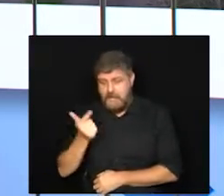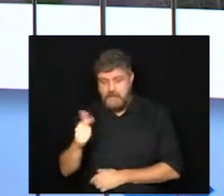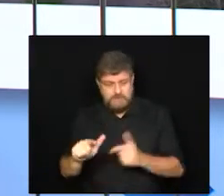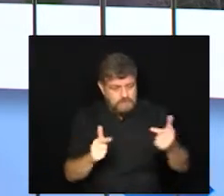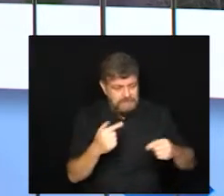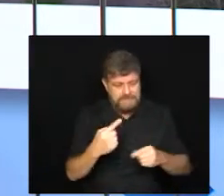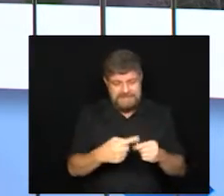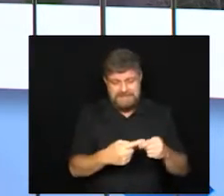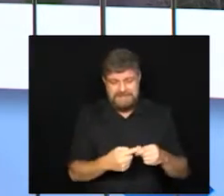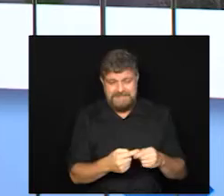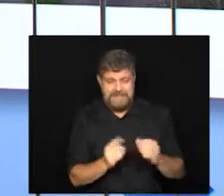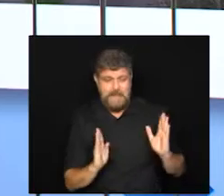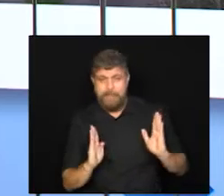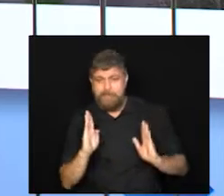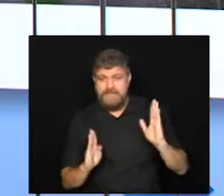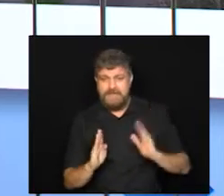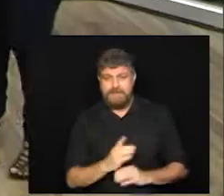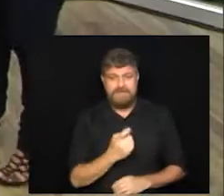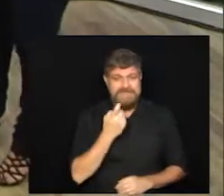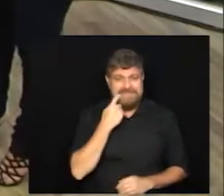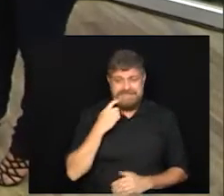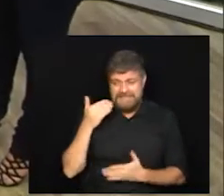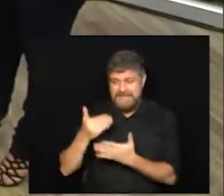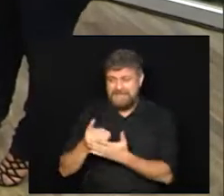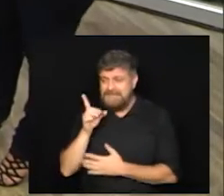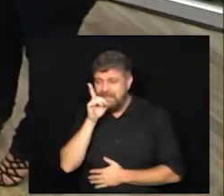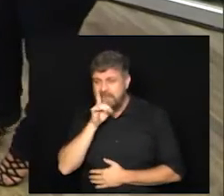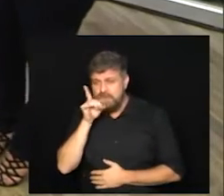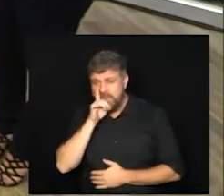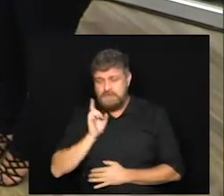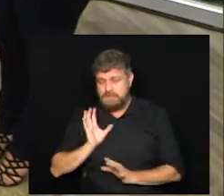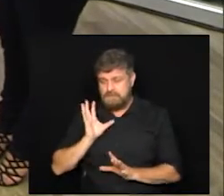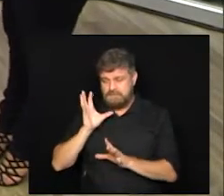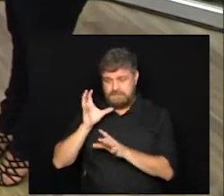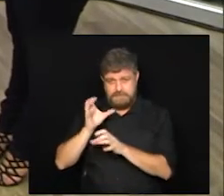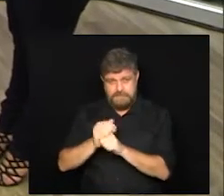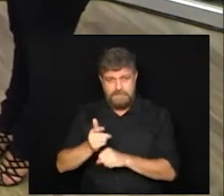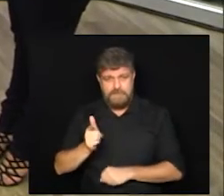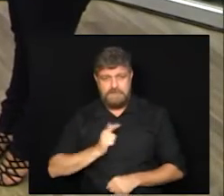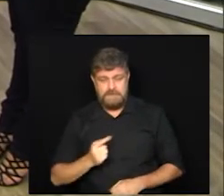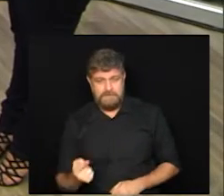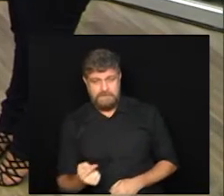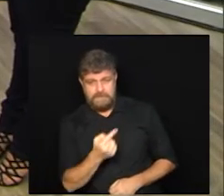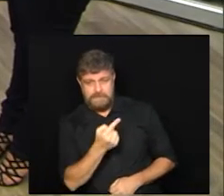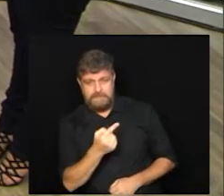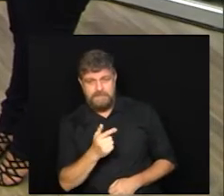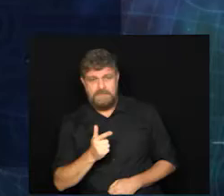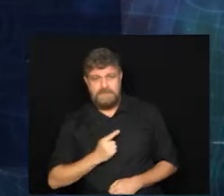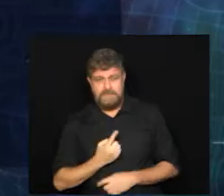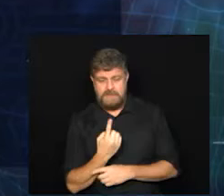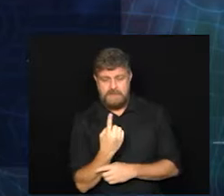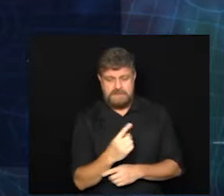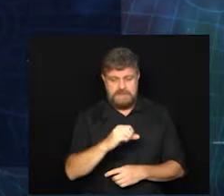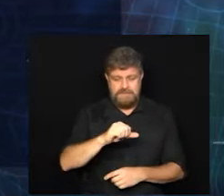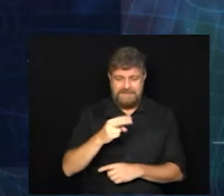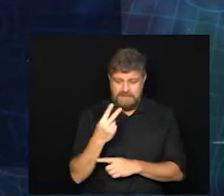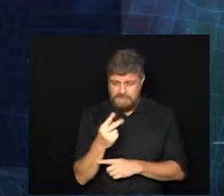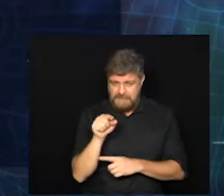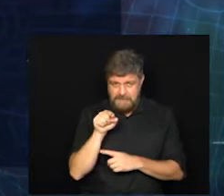entre sexta e domingo. E até esse último levantamento, são aqui na nossa região, 192